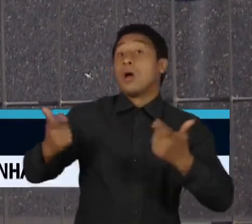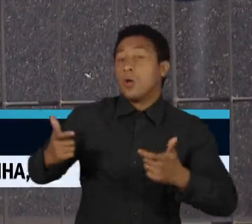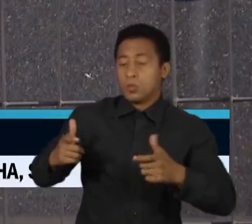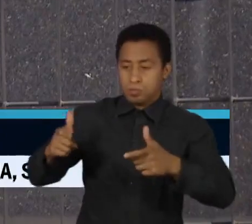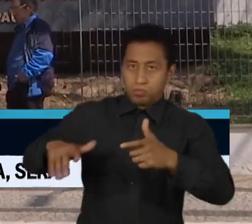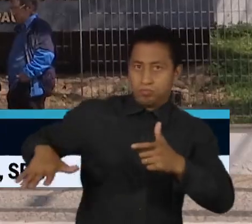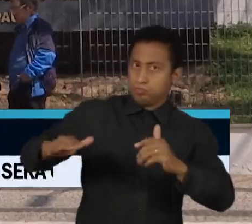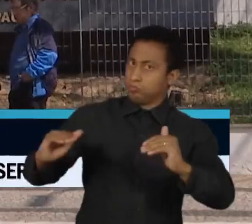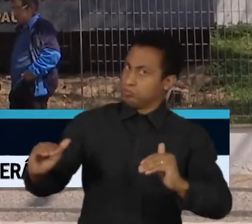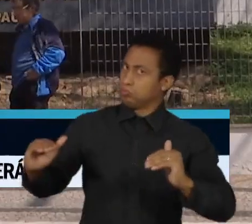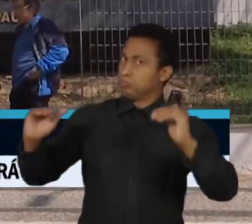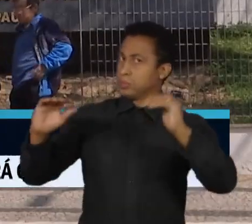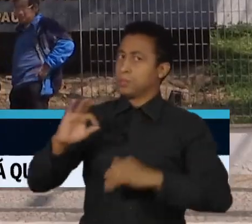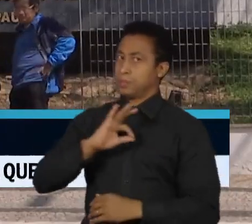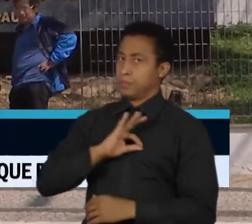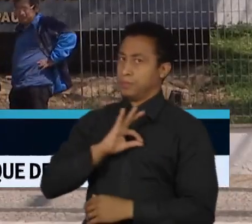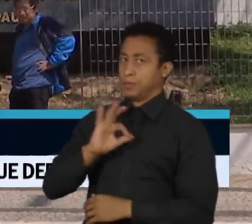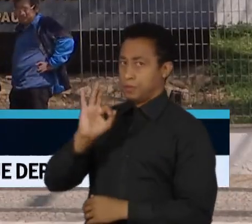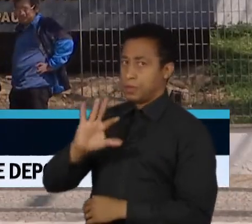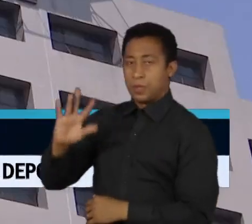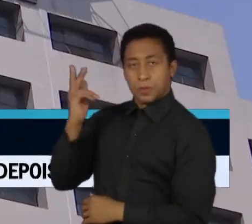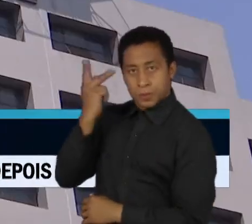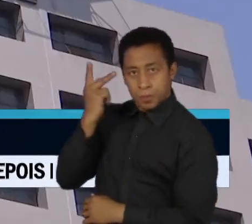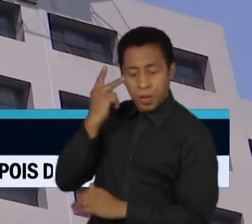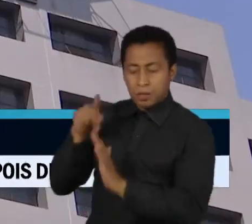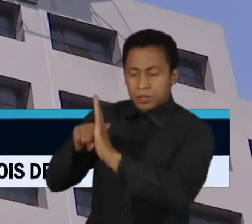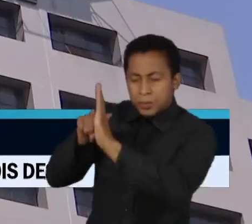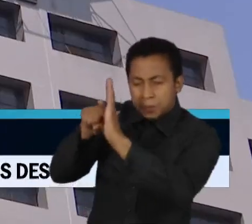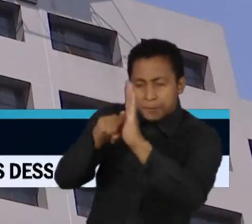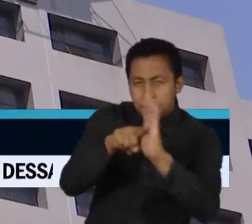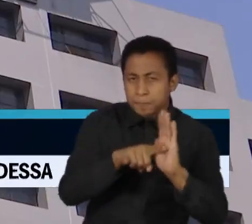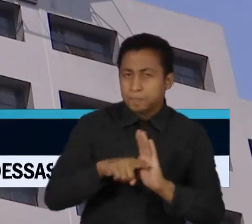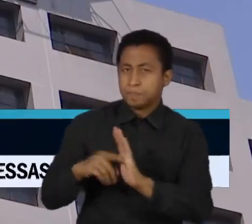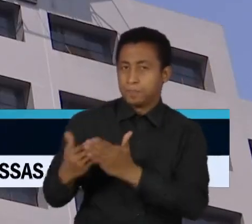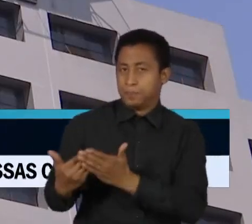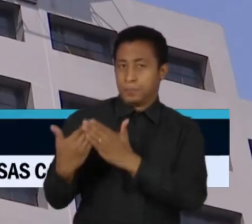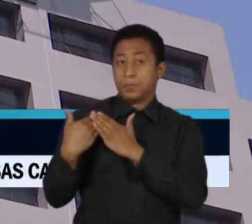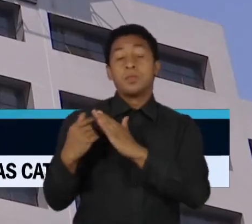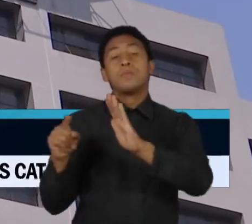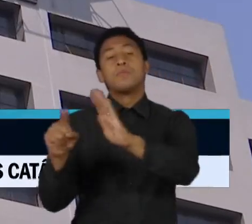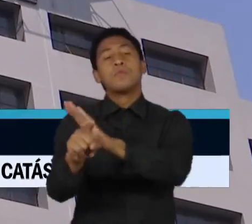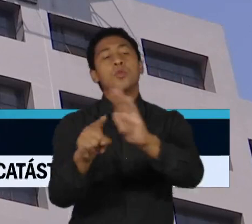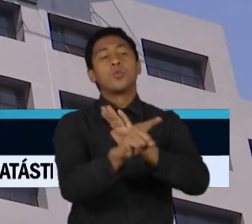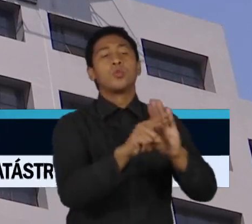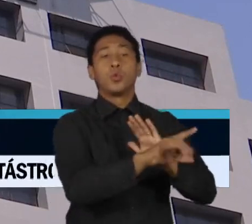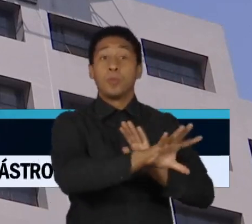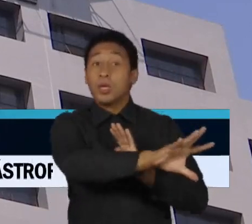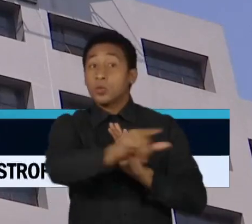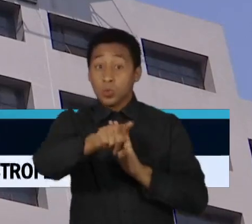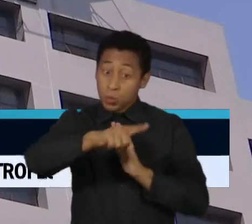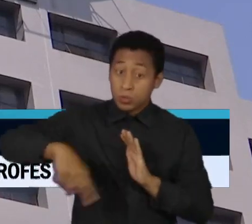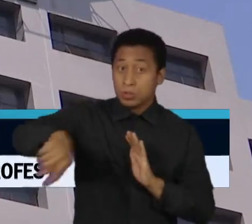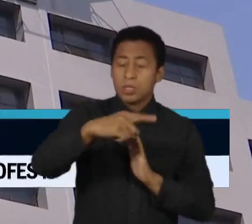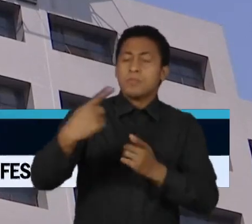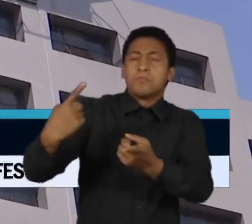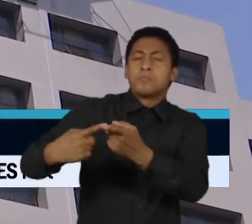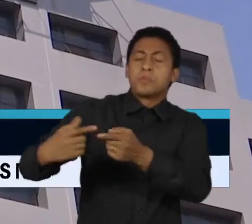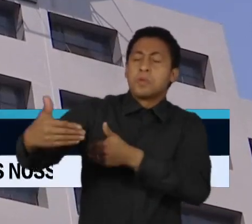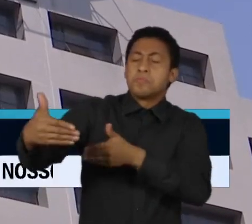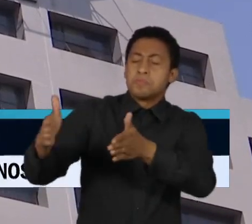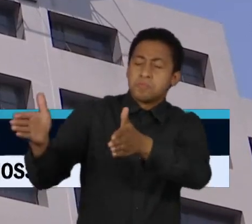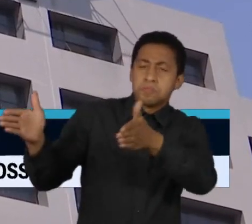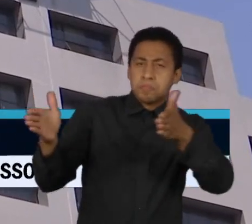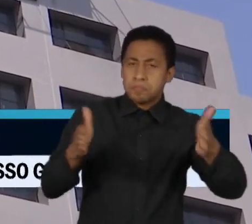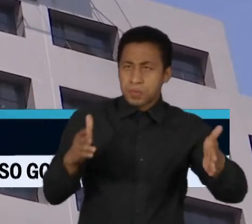PF de São Paulo, que conduz as investigações. Todos foram questionados a respeito das joias oferecidas à presidência da República